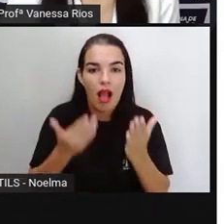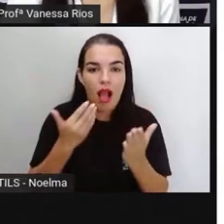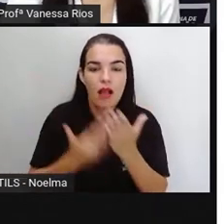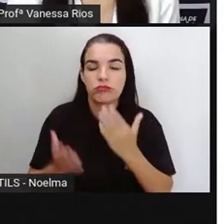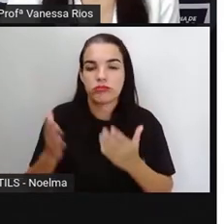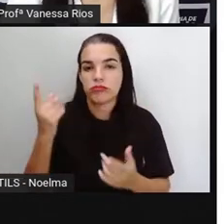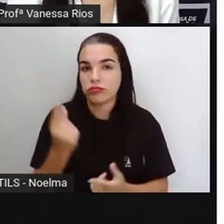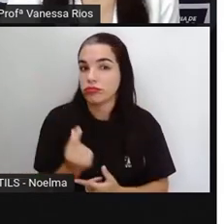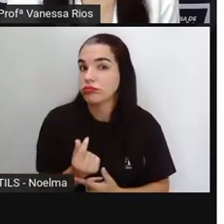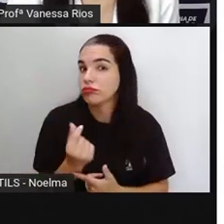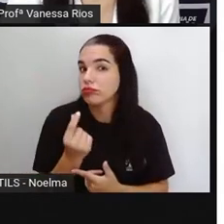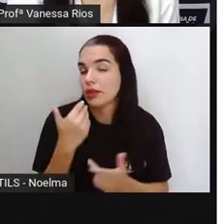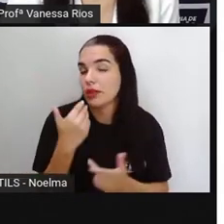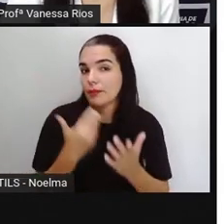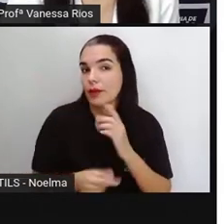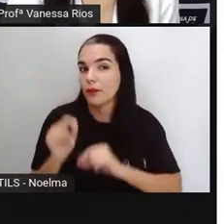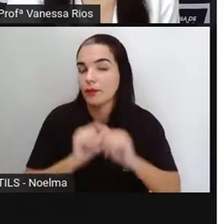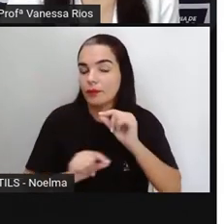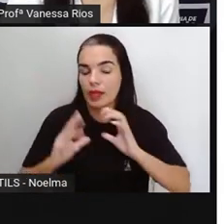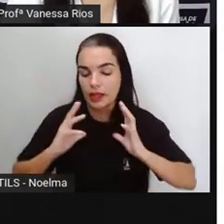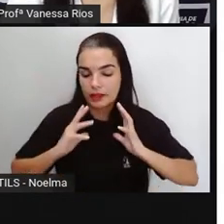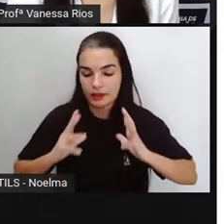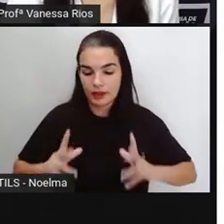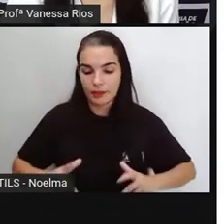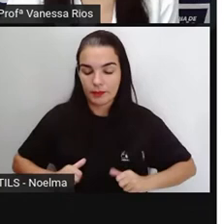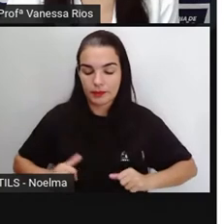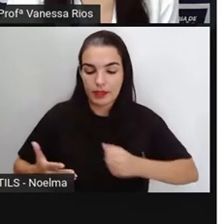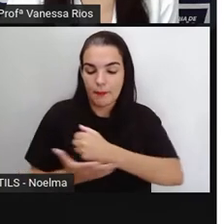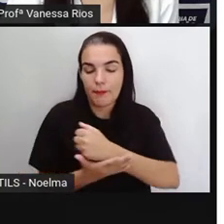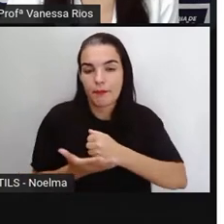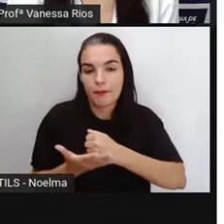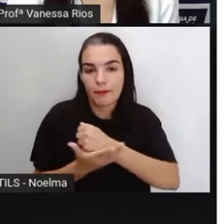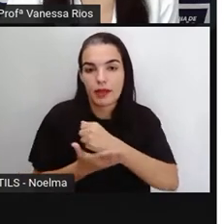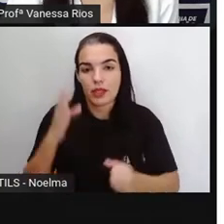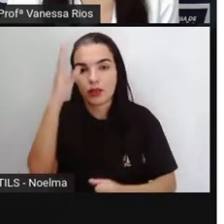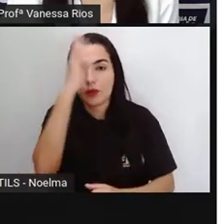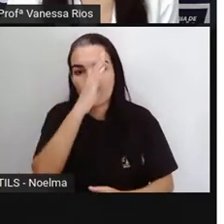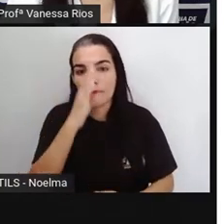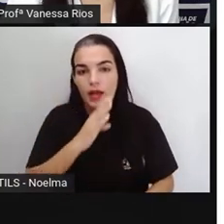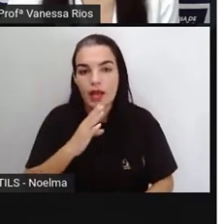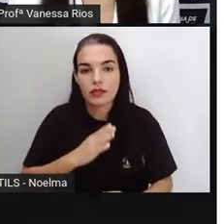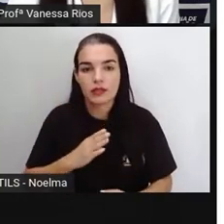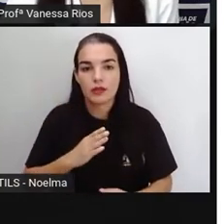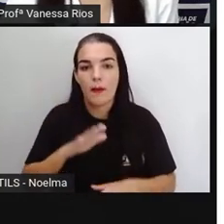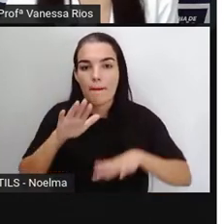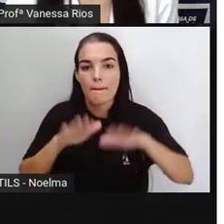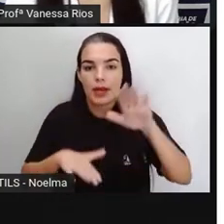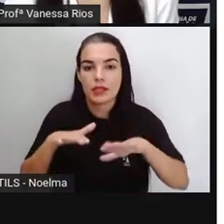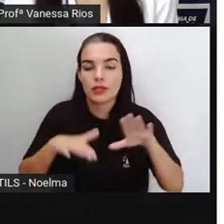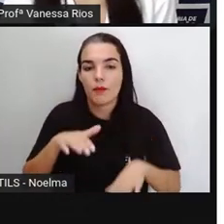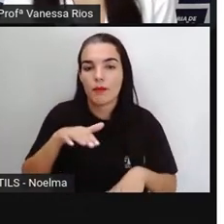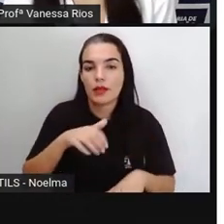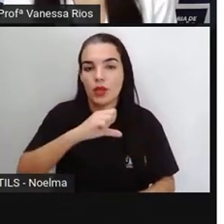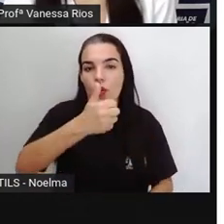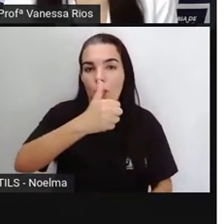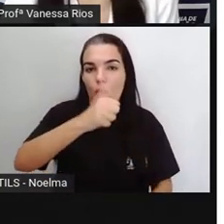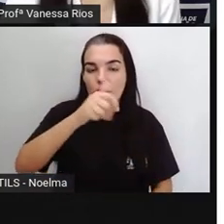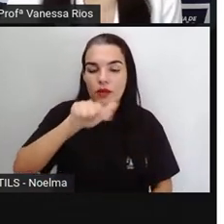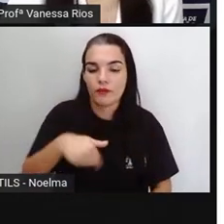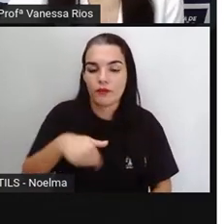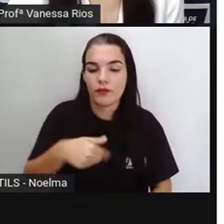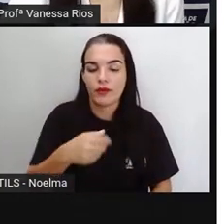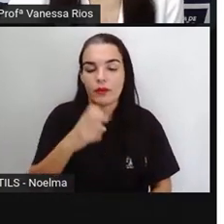investimento do setor de saneamento básico no país no ano. De 11,5 bilhões.